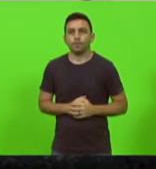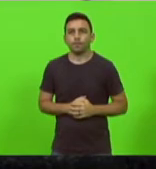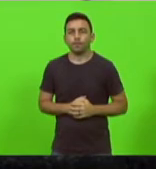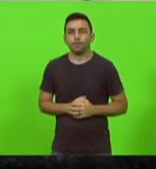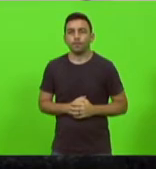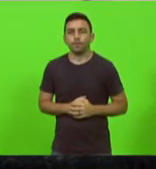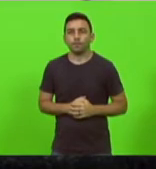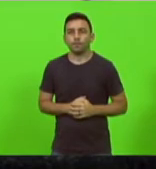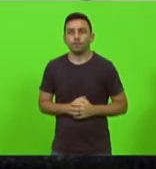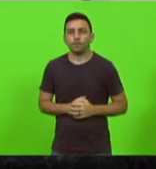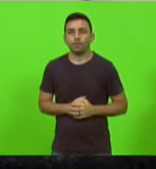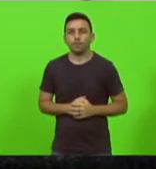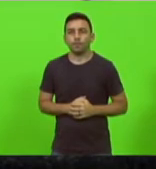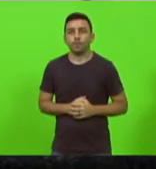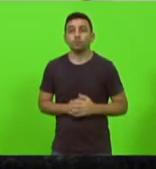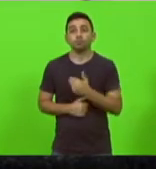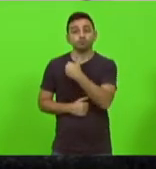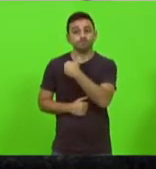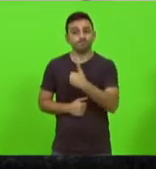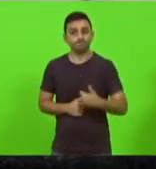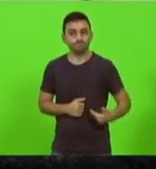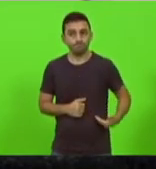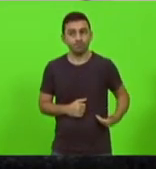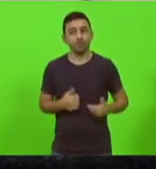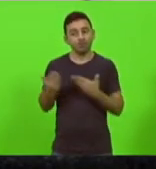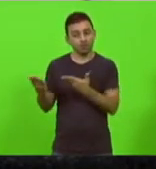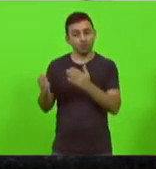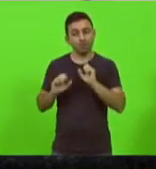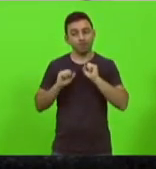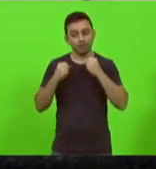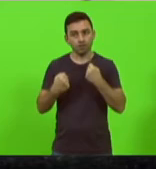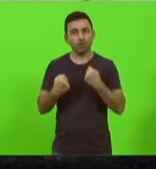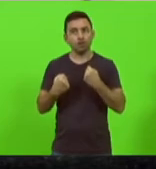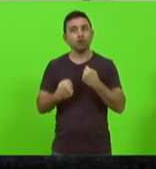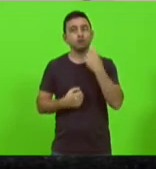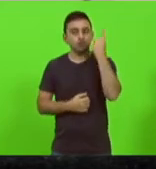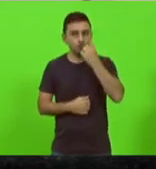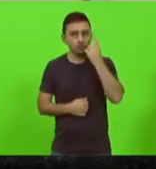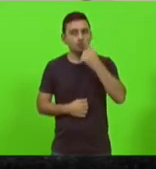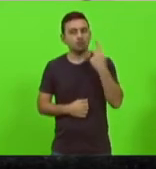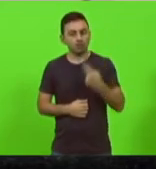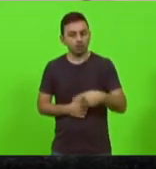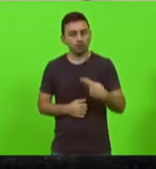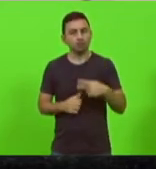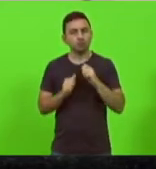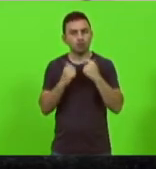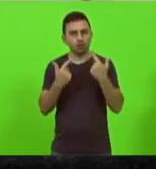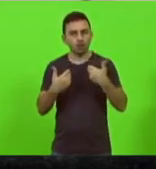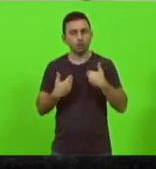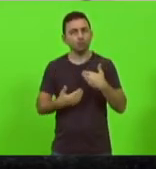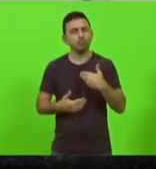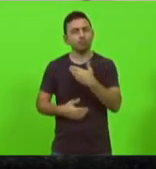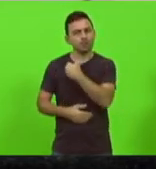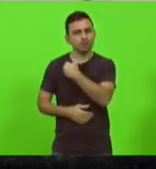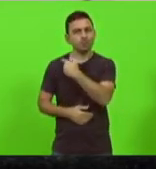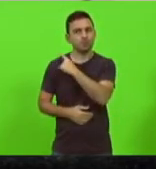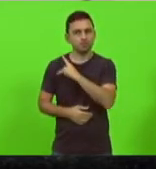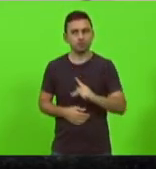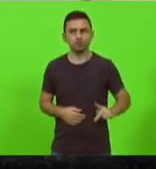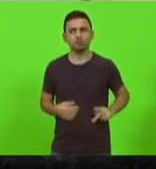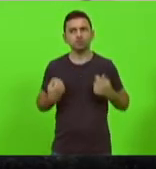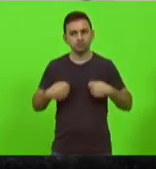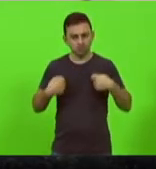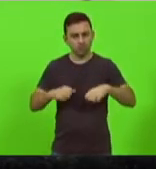o governo tem que ele se defender agora os deputados da casa eu aqui como presidente tenho obrigação defender